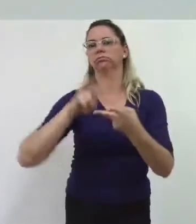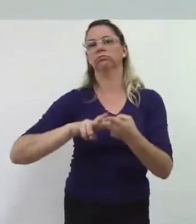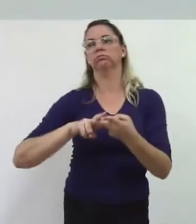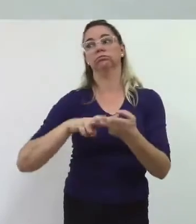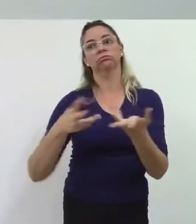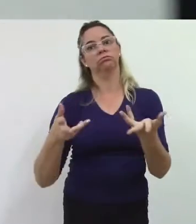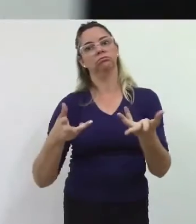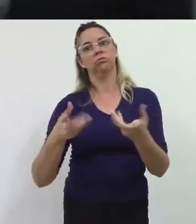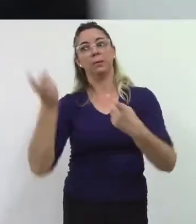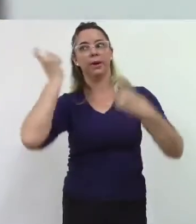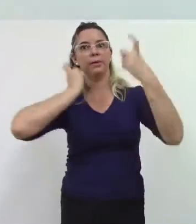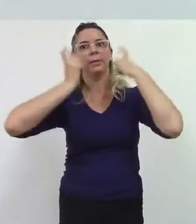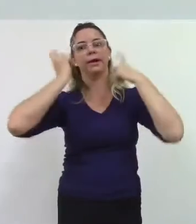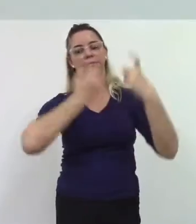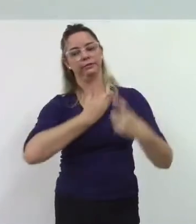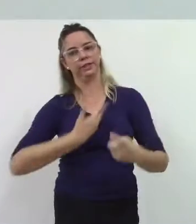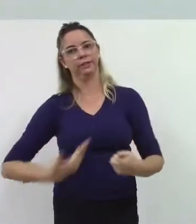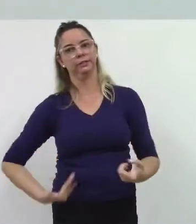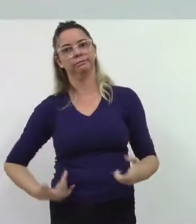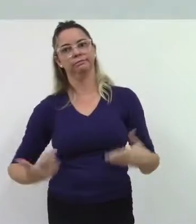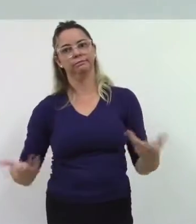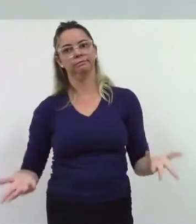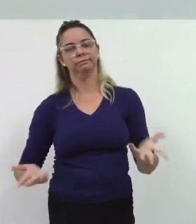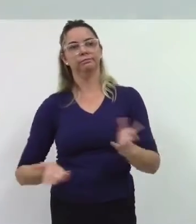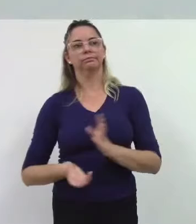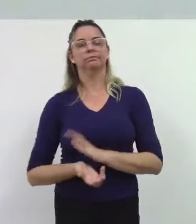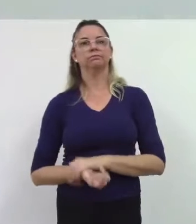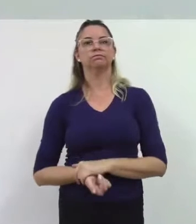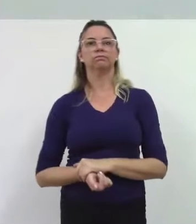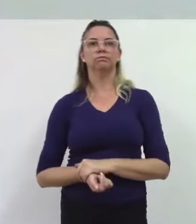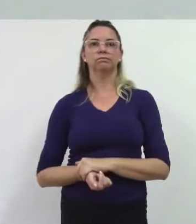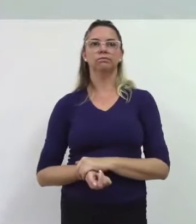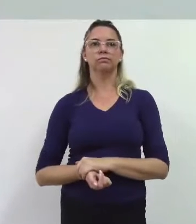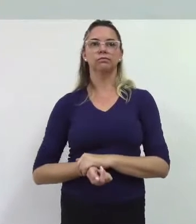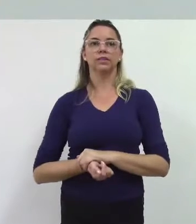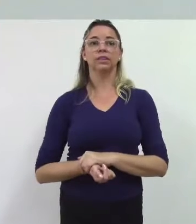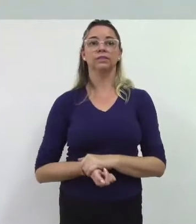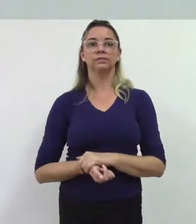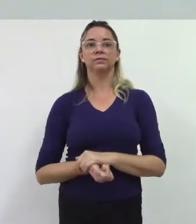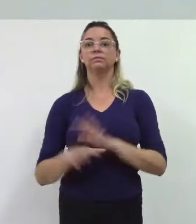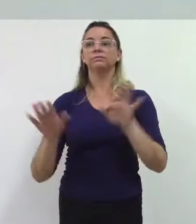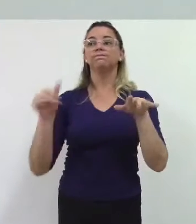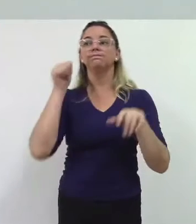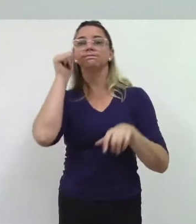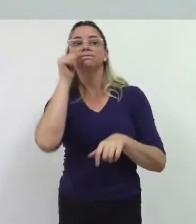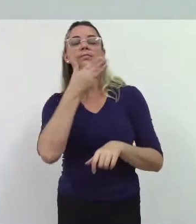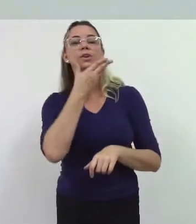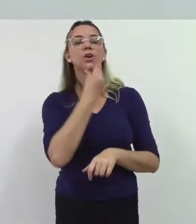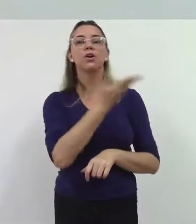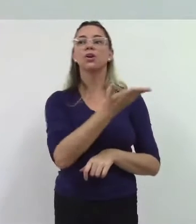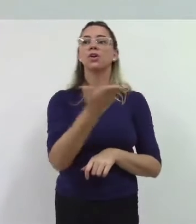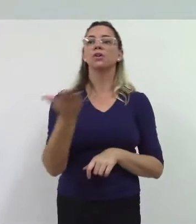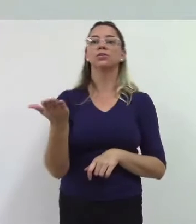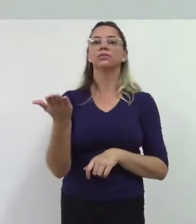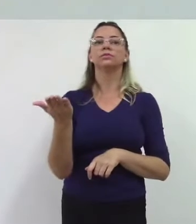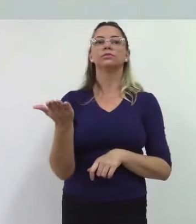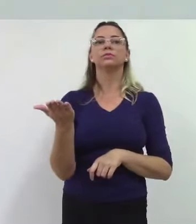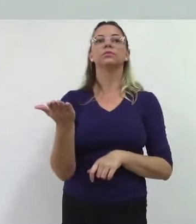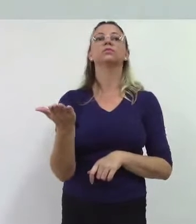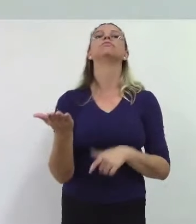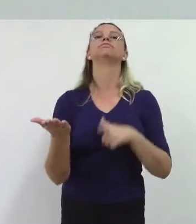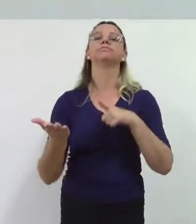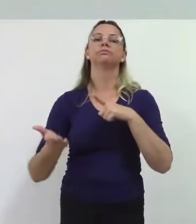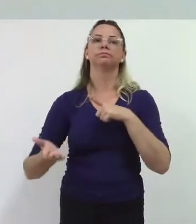é isso que a gente vê. Hoje, senhores e senhoras vereadores, está tendo um